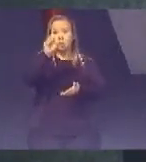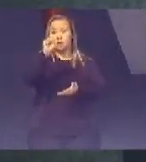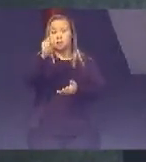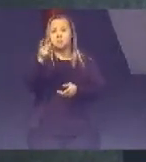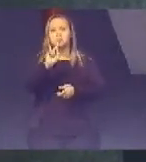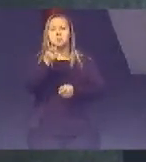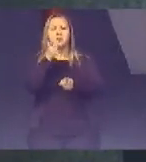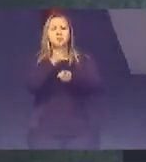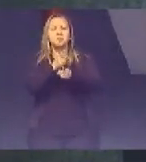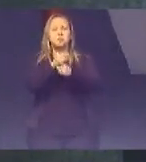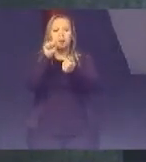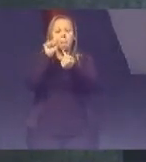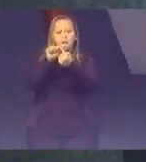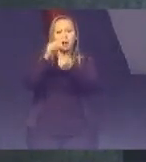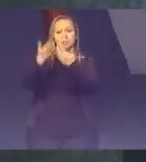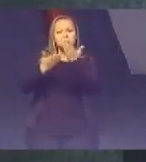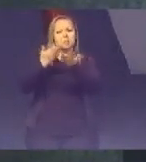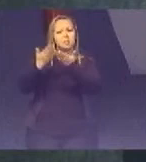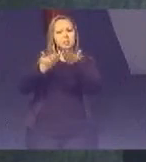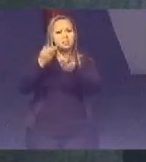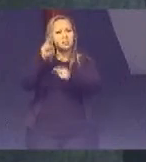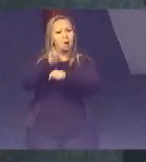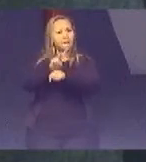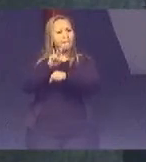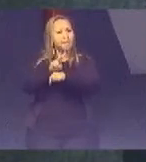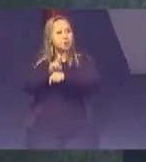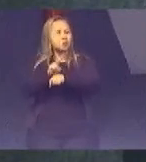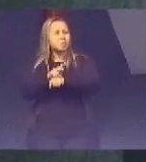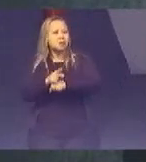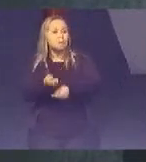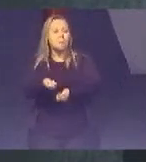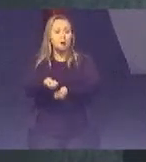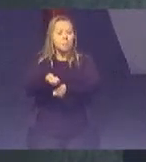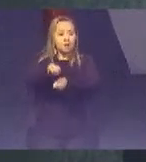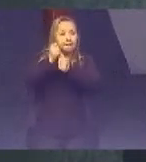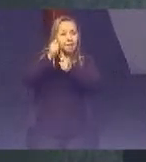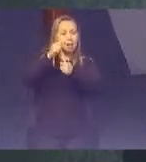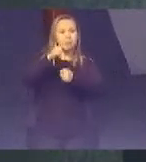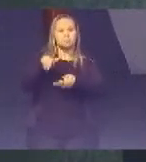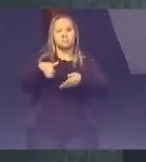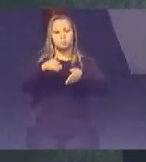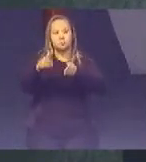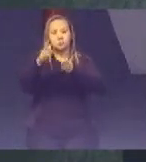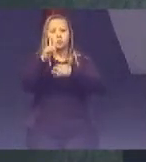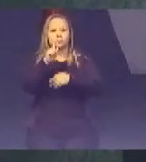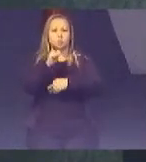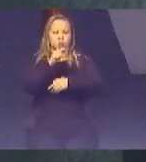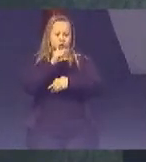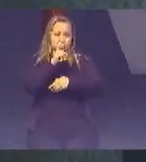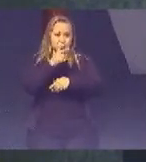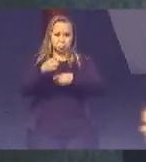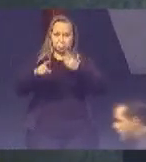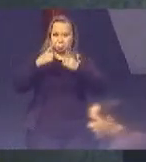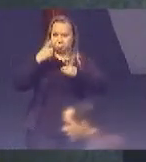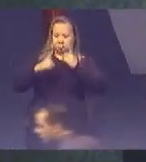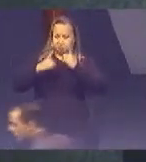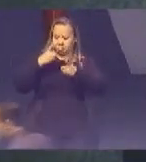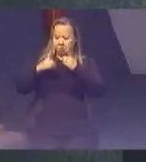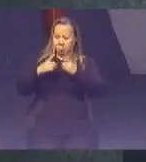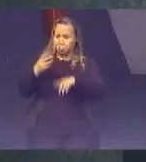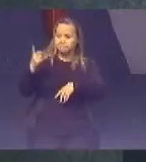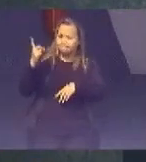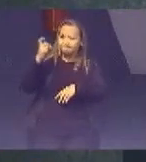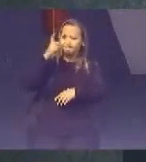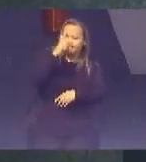encontrou Uma meta Relacionada A proteção da pesca Nos rios Então isso foi uma discussão Difícil Junto com